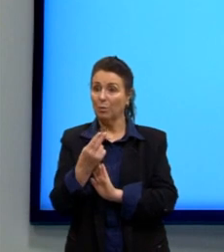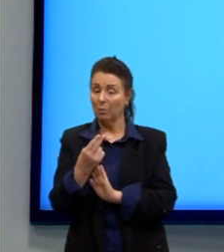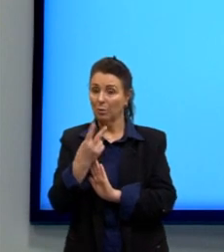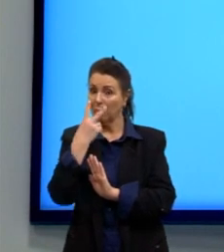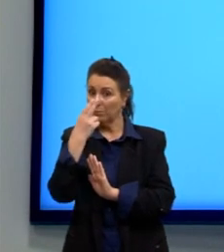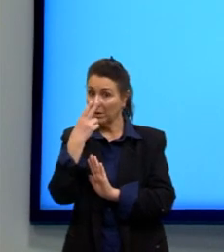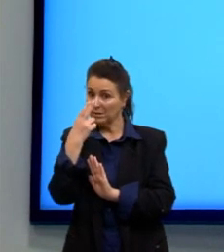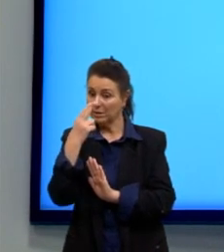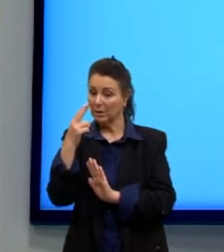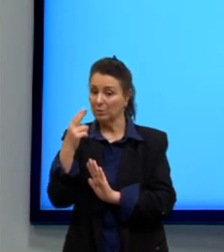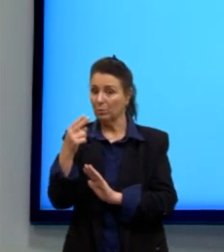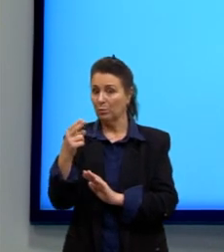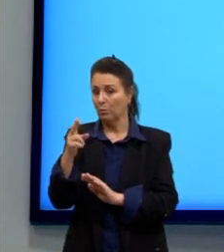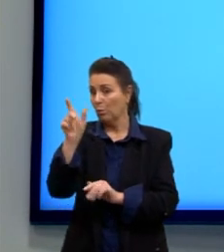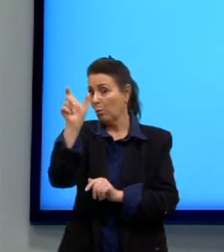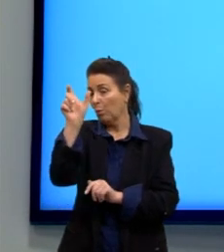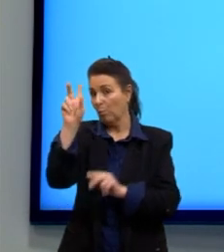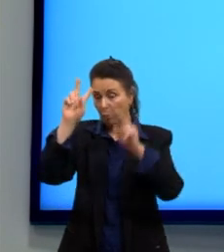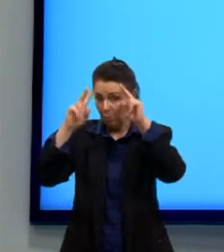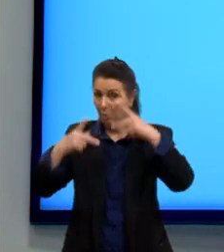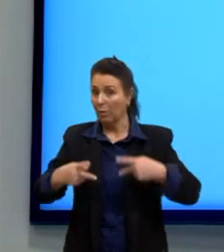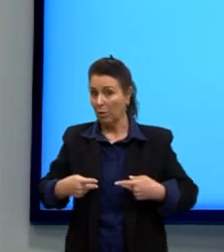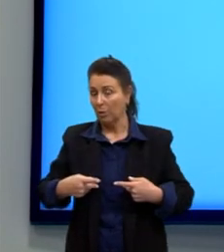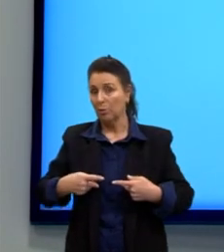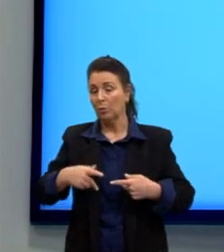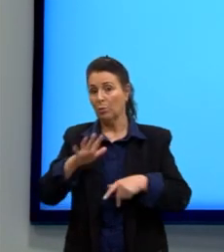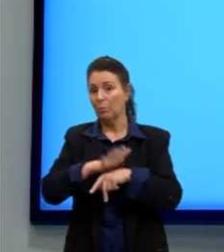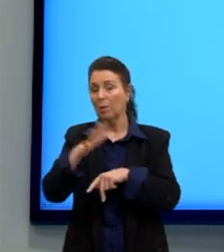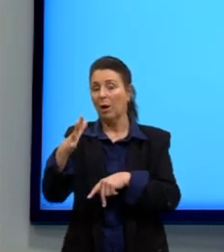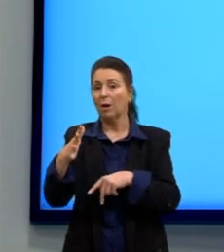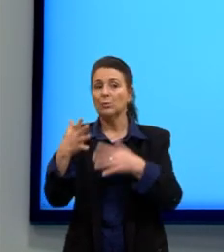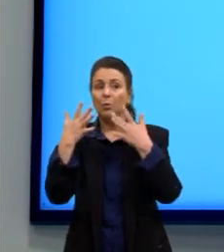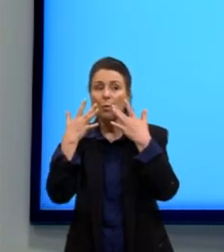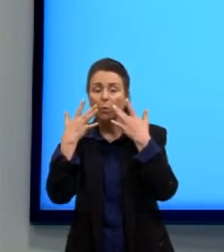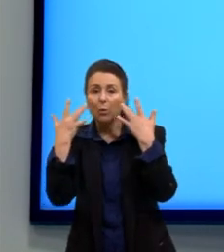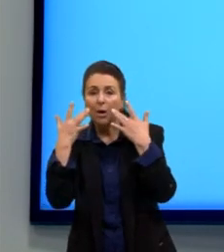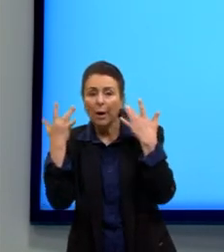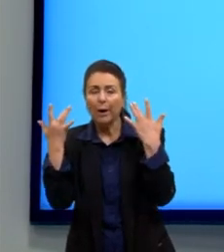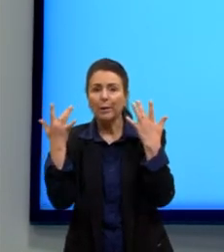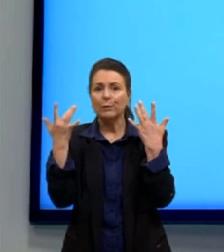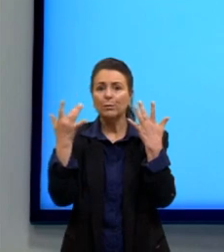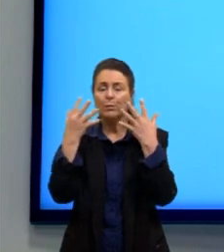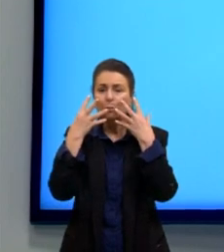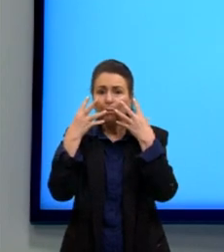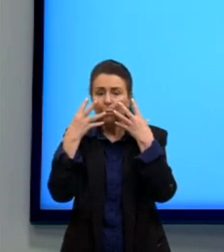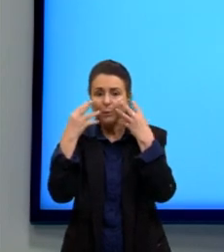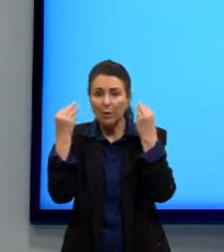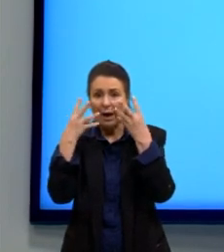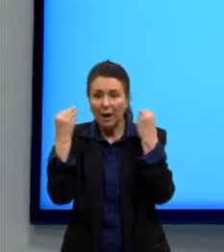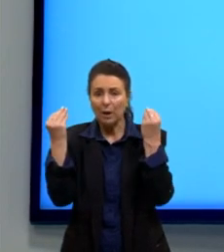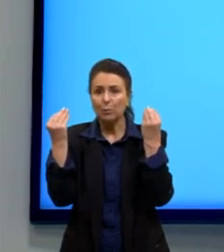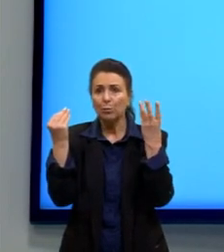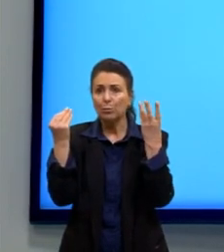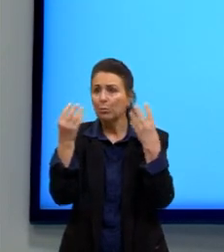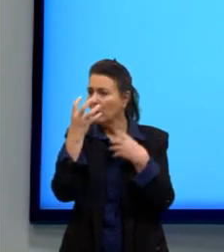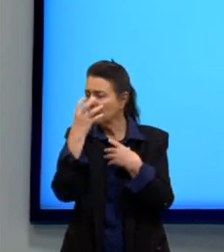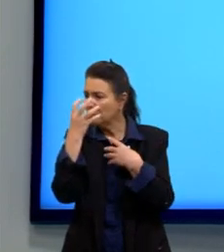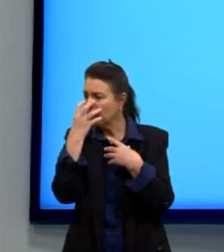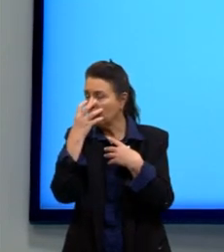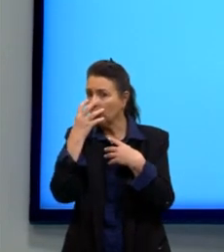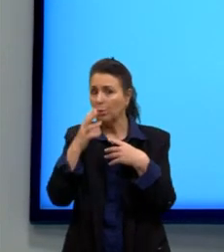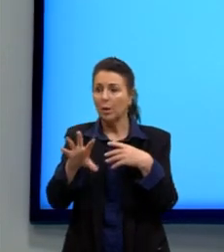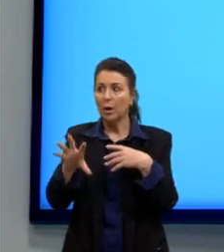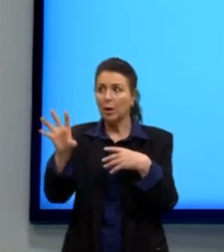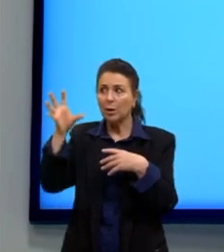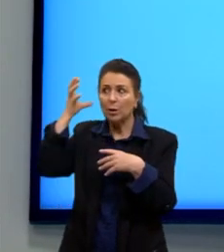parecido com a nossa, só que um pouco maior, né, o gato e o cachorro, certo? Então, o cachorro, ele escuta, muitas vezes, muito mais